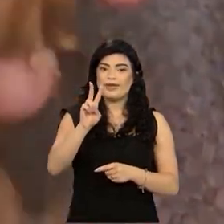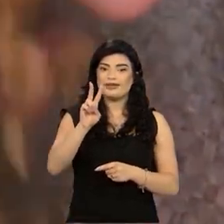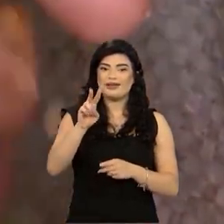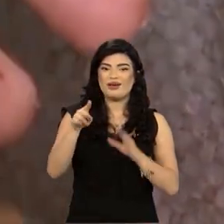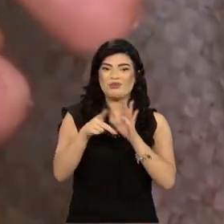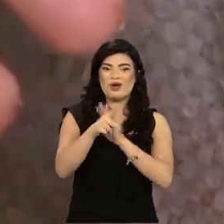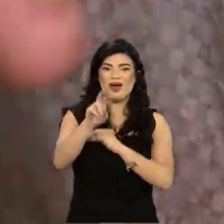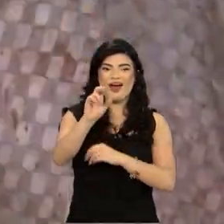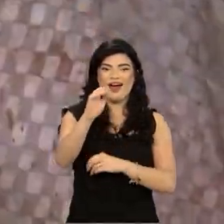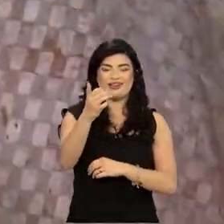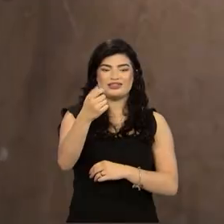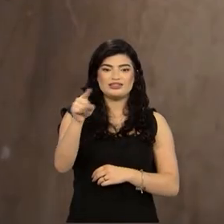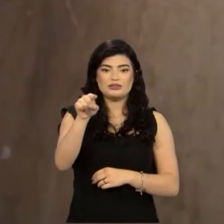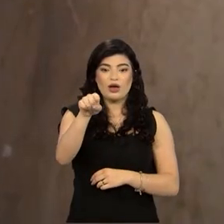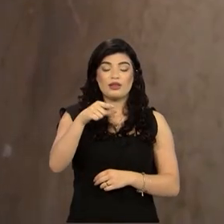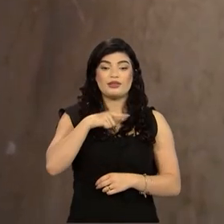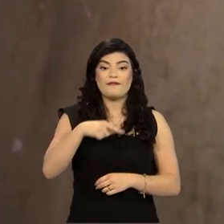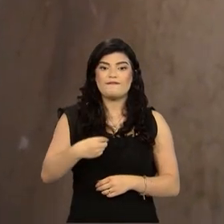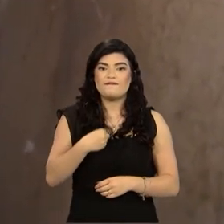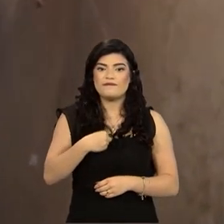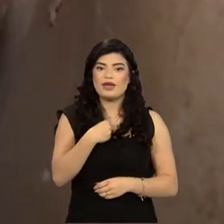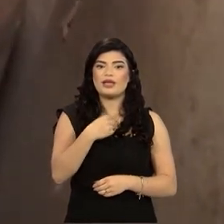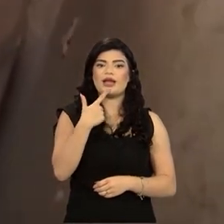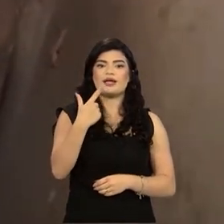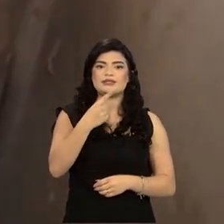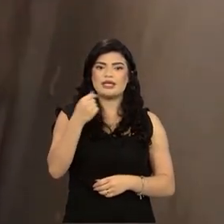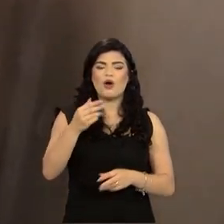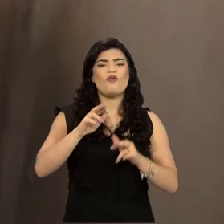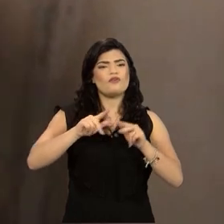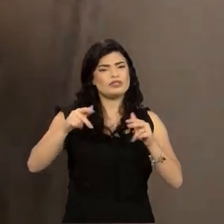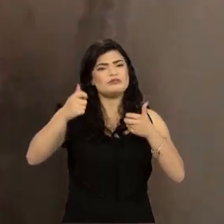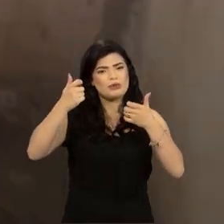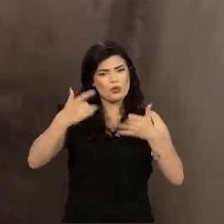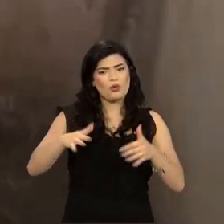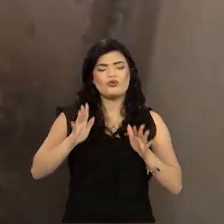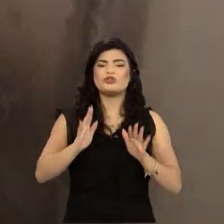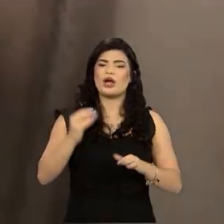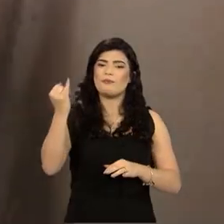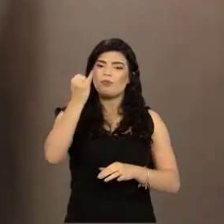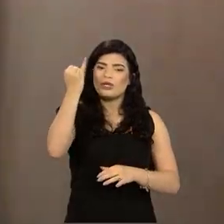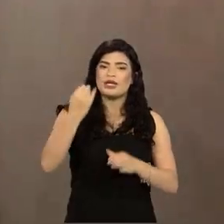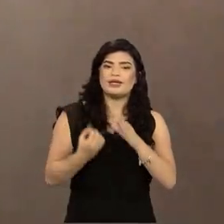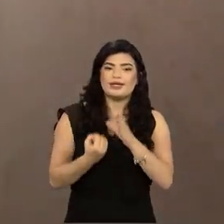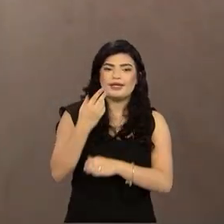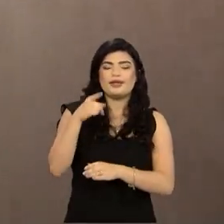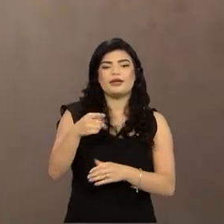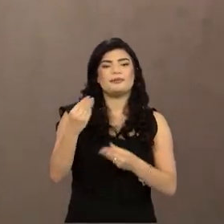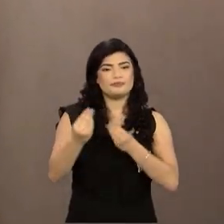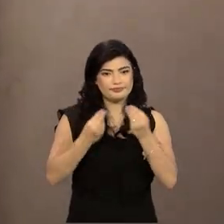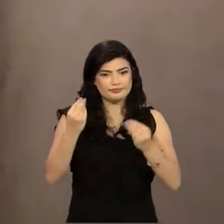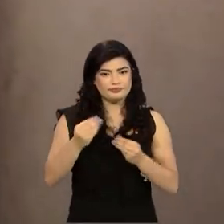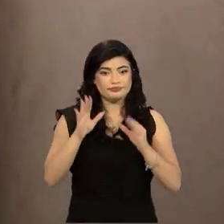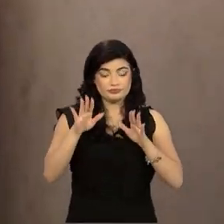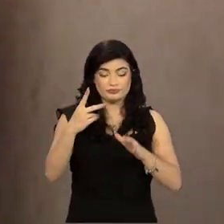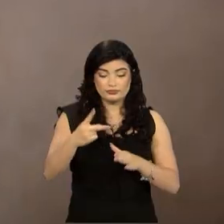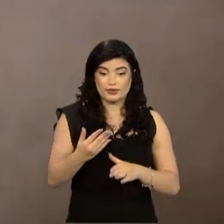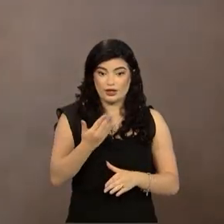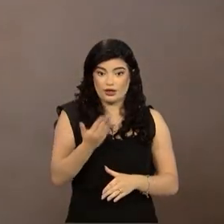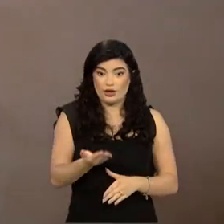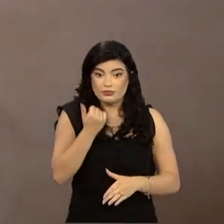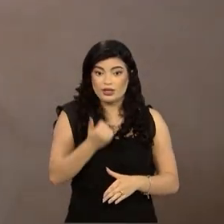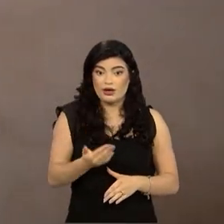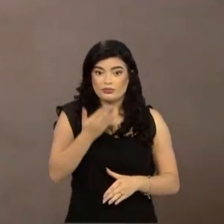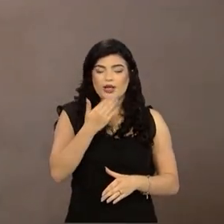todo. O sal mineral, nós já falamos em vários programas sobre isso, a importância, como é que faz, tudo. Então, a suplementação do